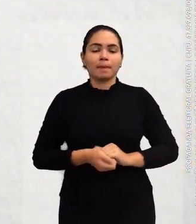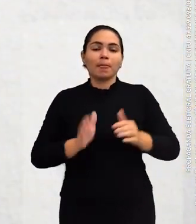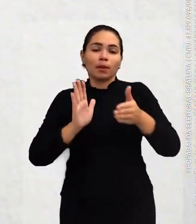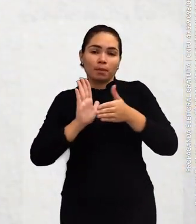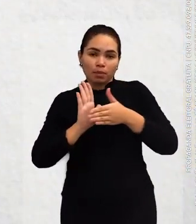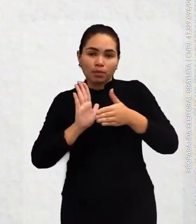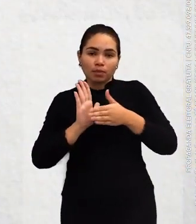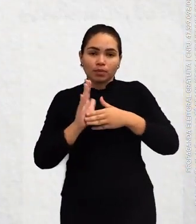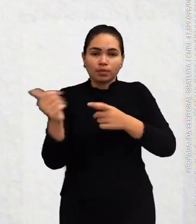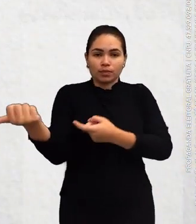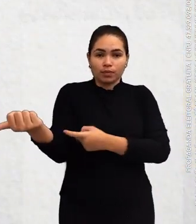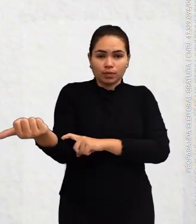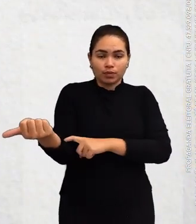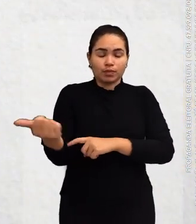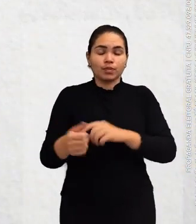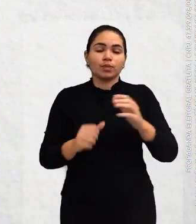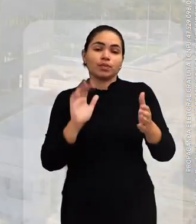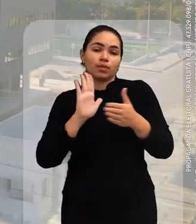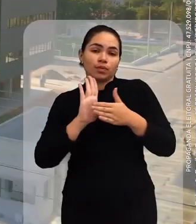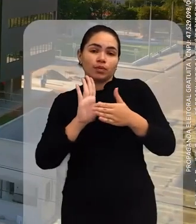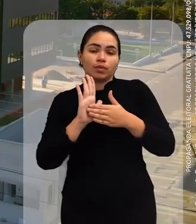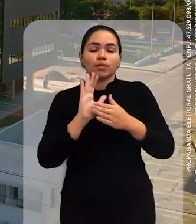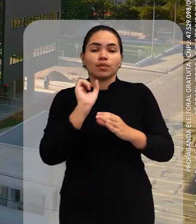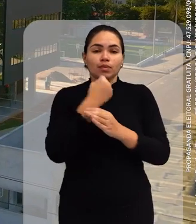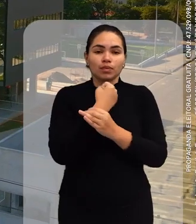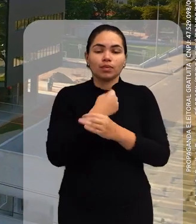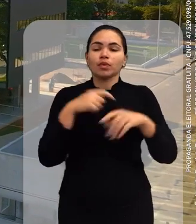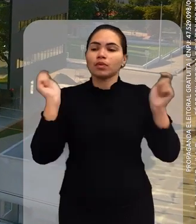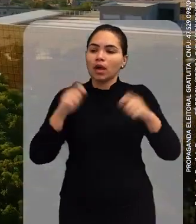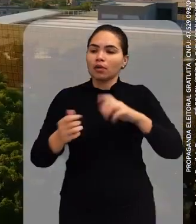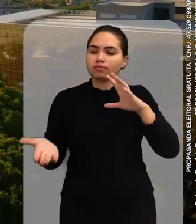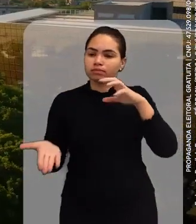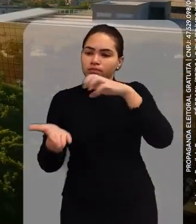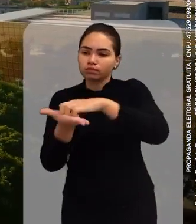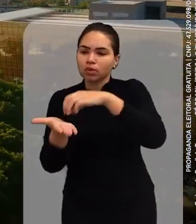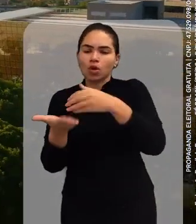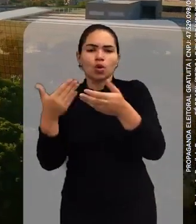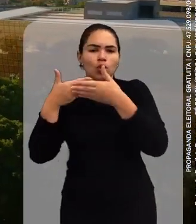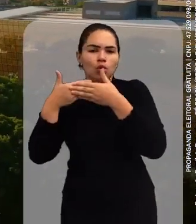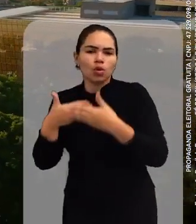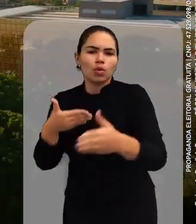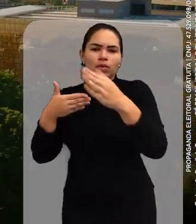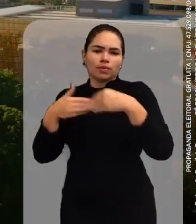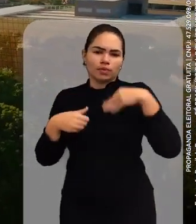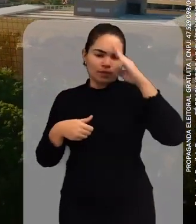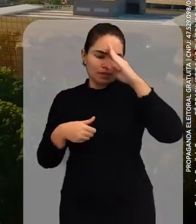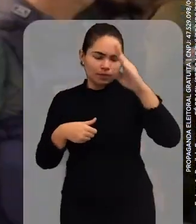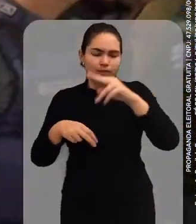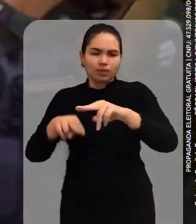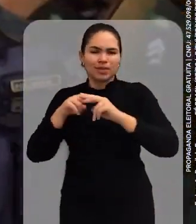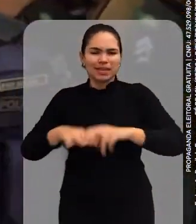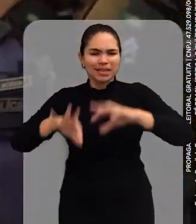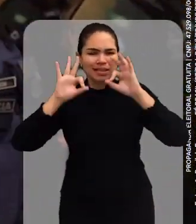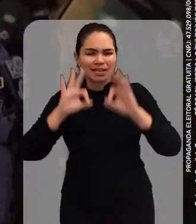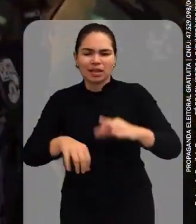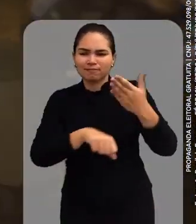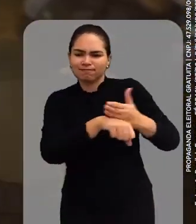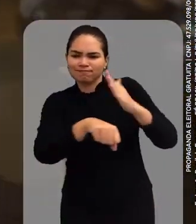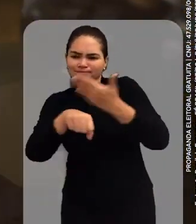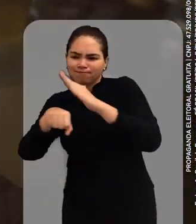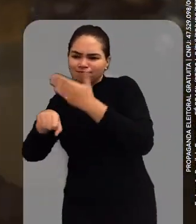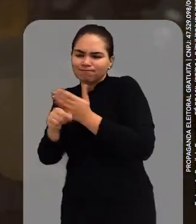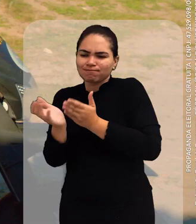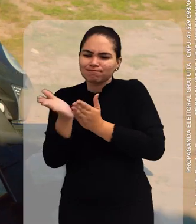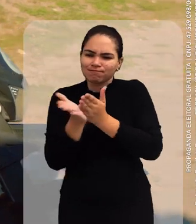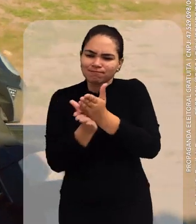Propostas do Elmano na segurança. Colocar o CISP para funcionar a partir do ano que vem. Garantir treinamento